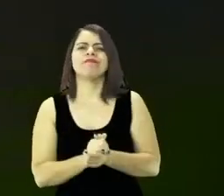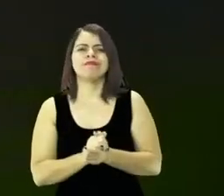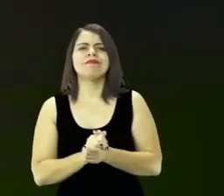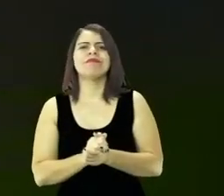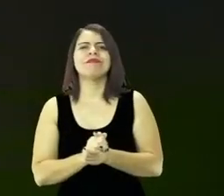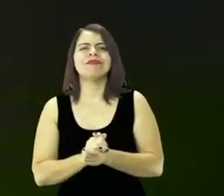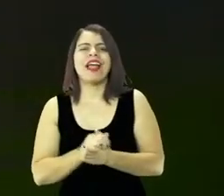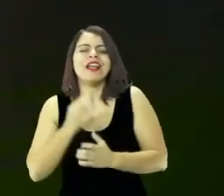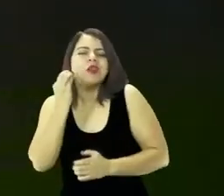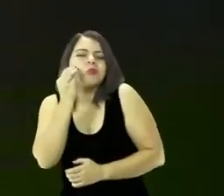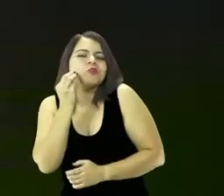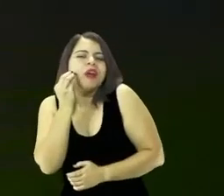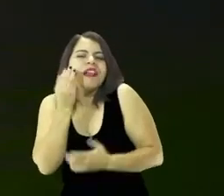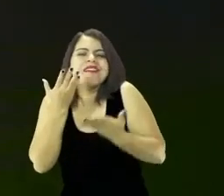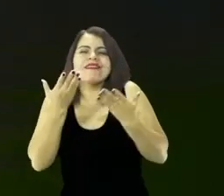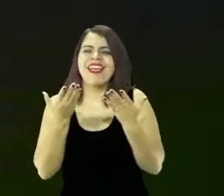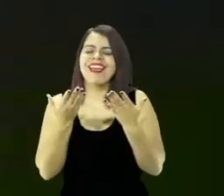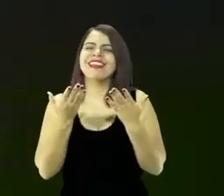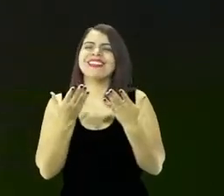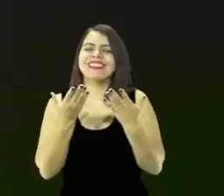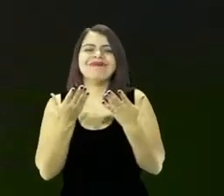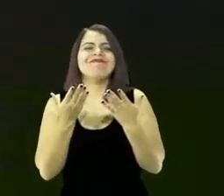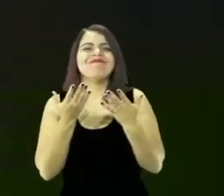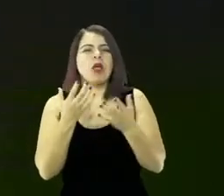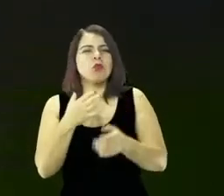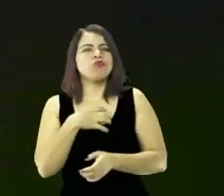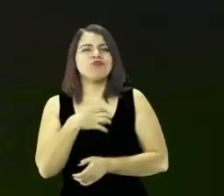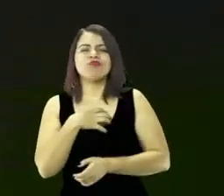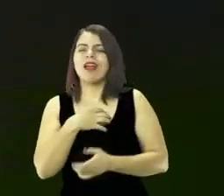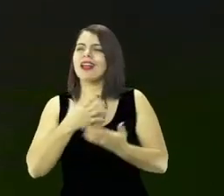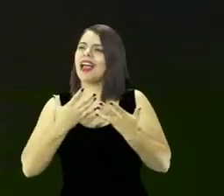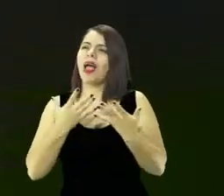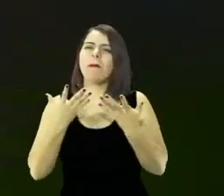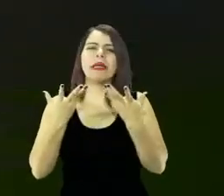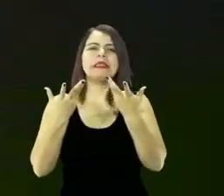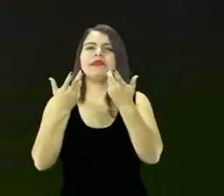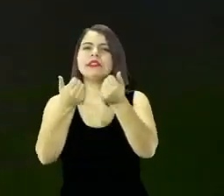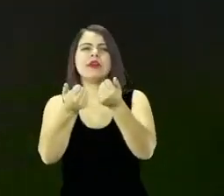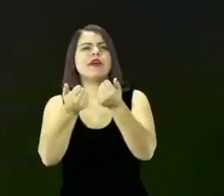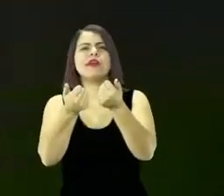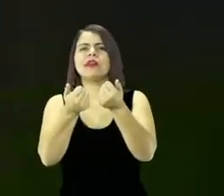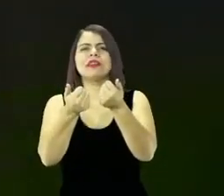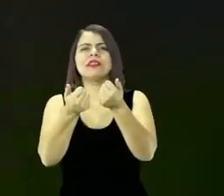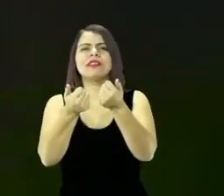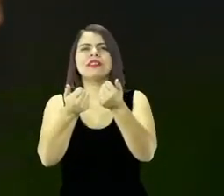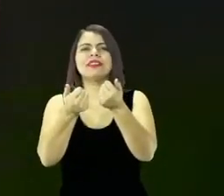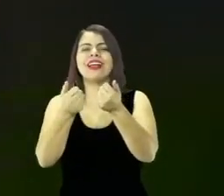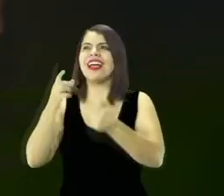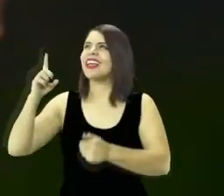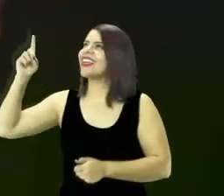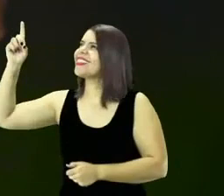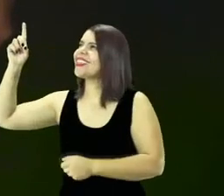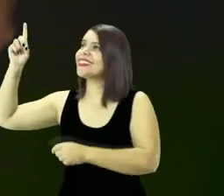experiência ela agora vai ela não vai estar mais debaixo do Espírito do erro mas do Espírito da verdade